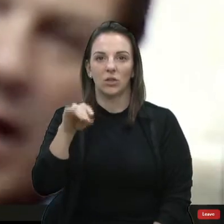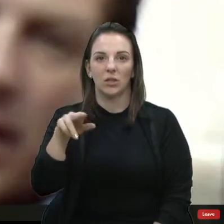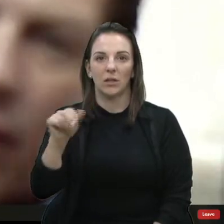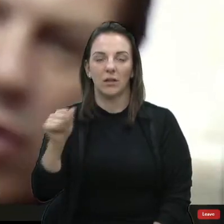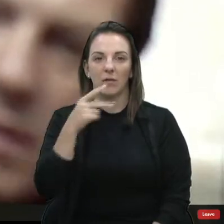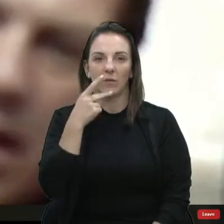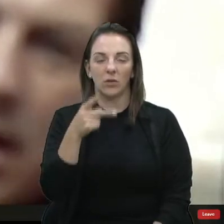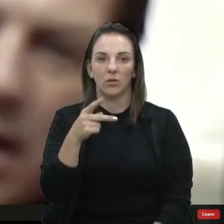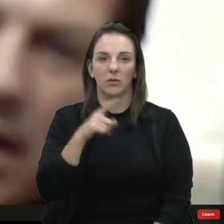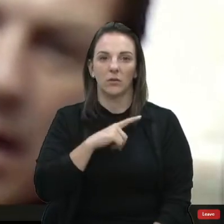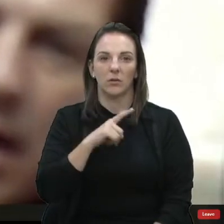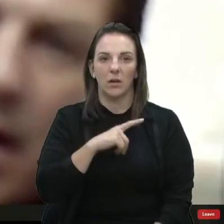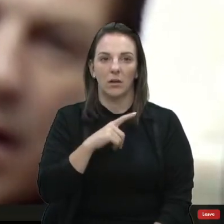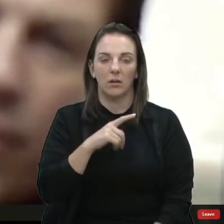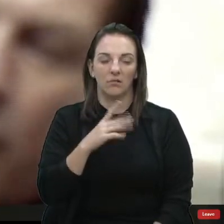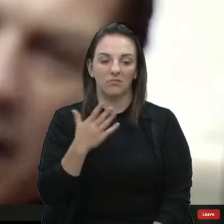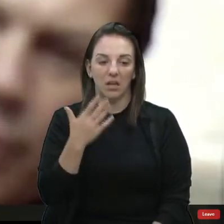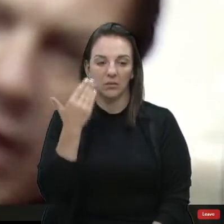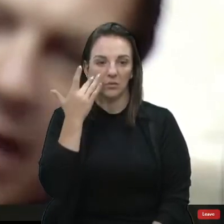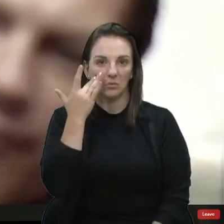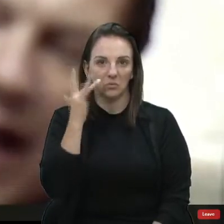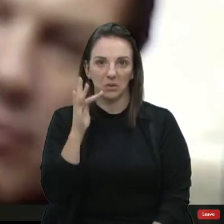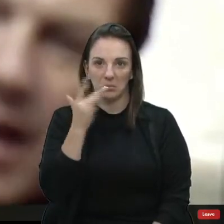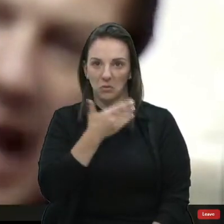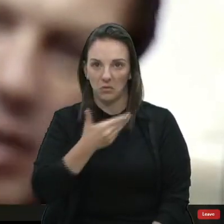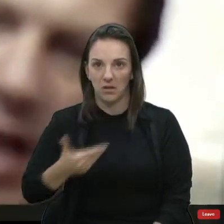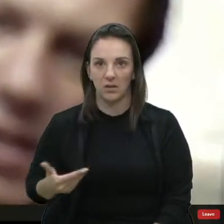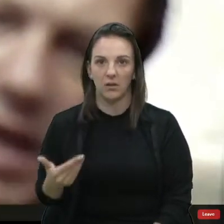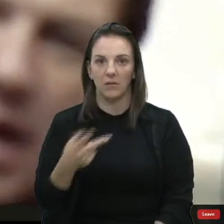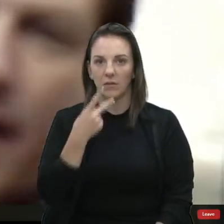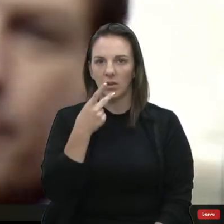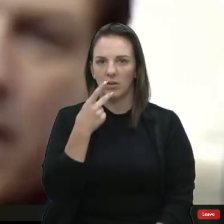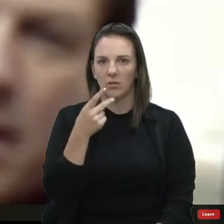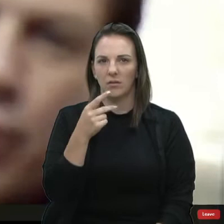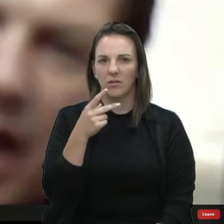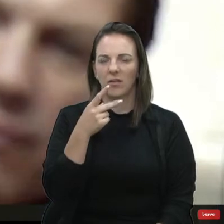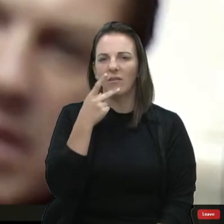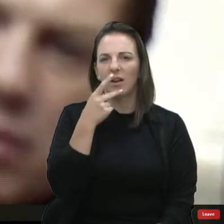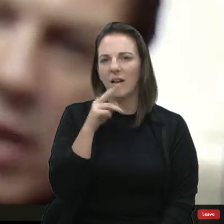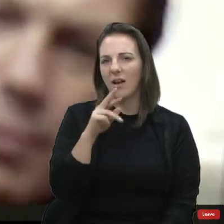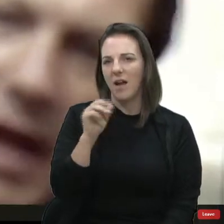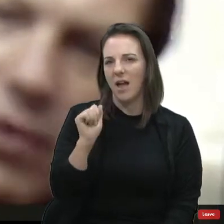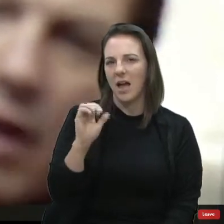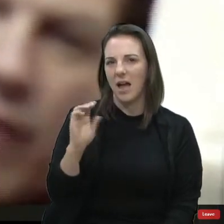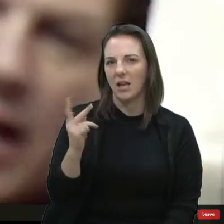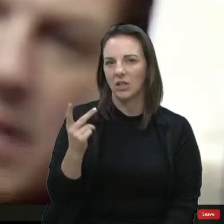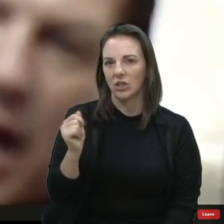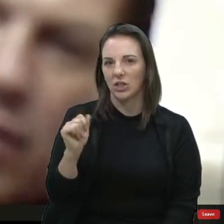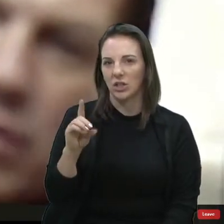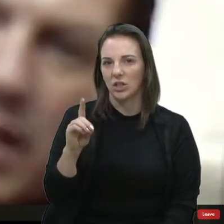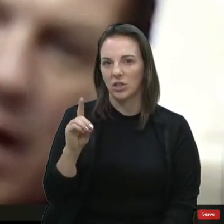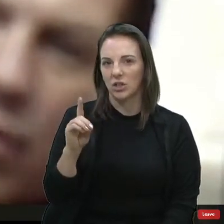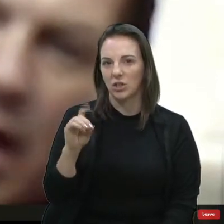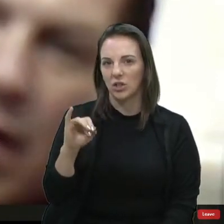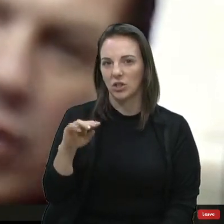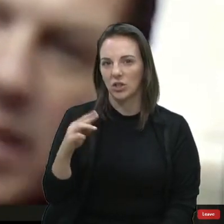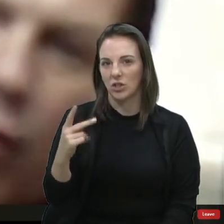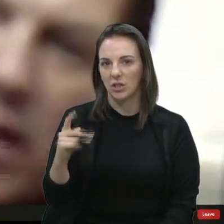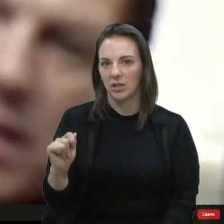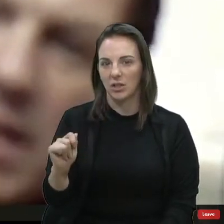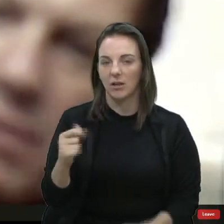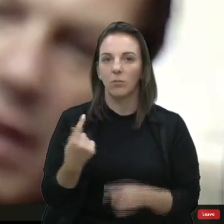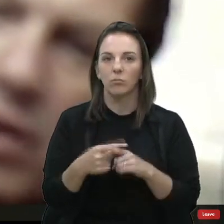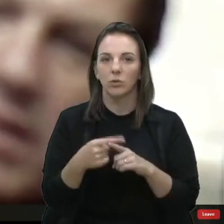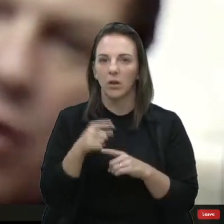já é uma grande coisa. Por que falam de rachadinha? Por que vocês não explicam de onde é que saiu o dinheiro? Os